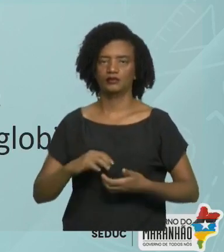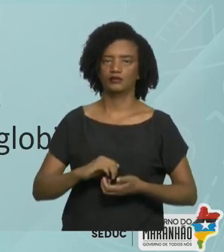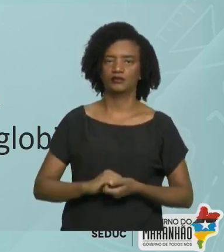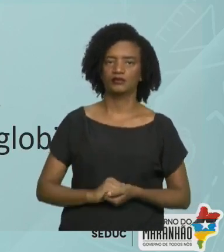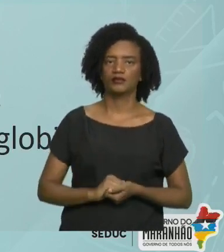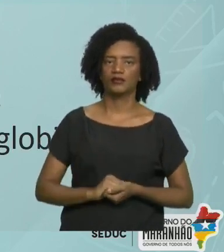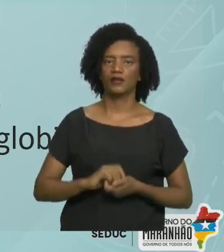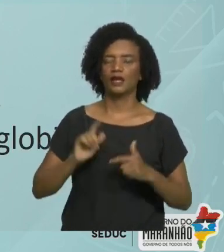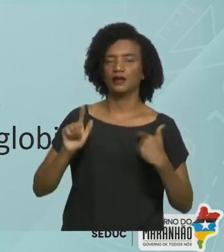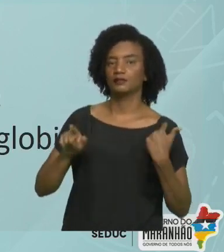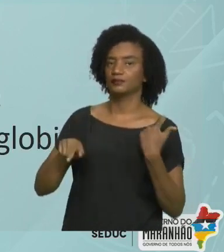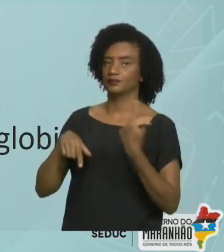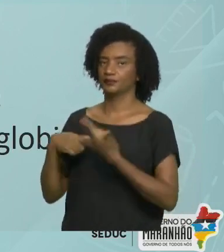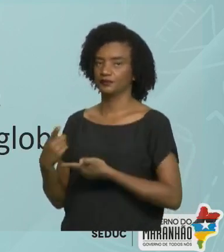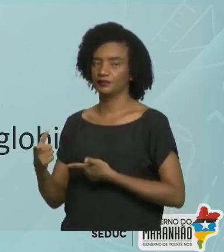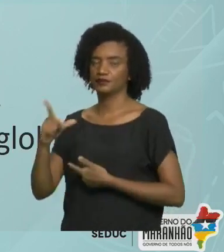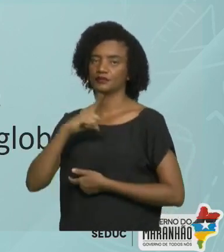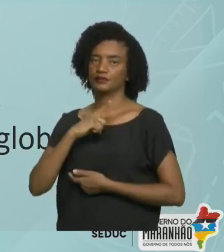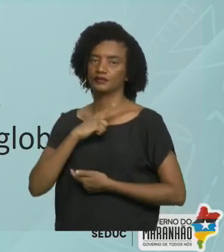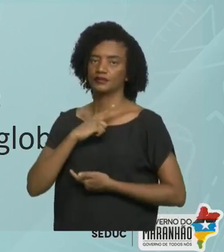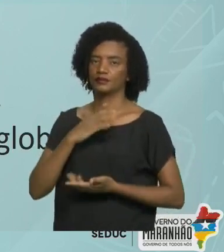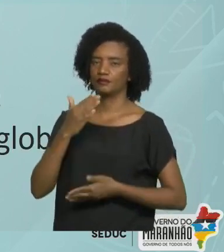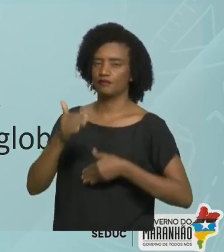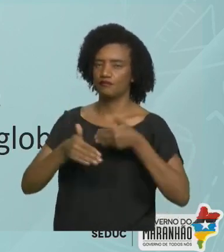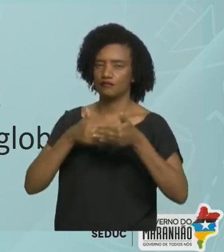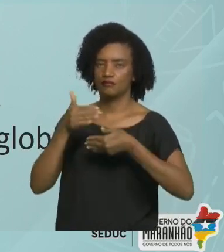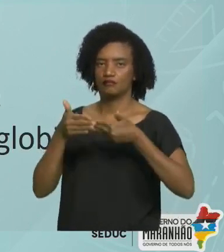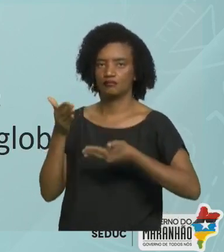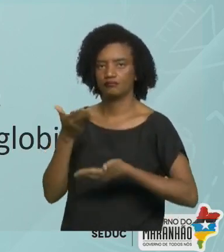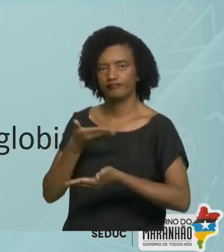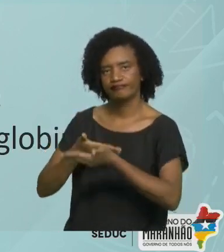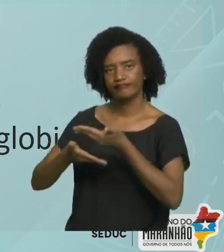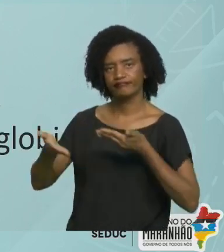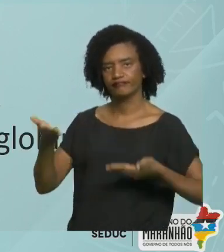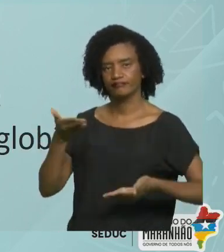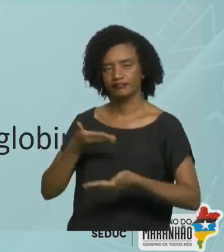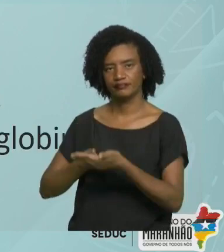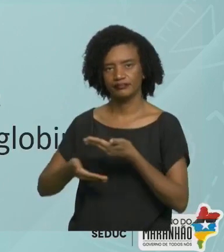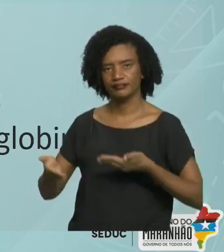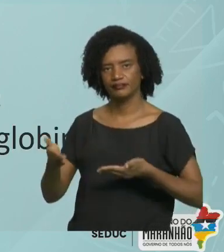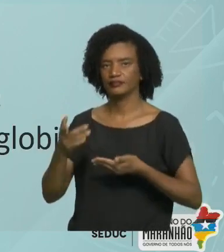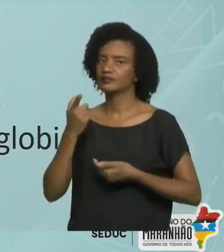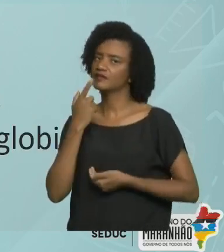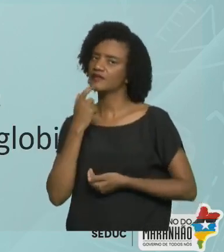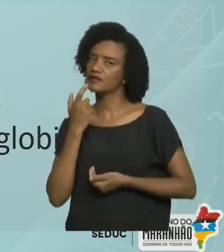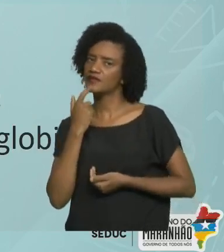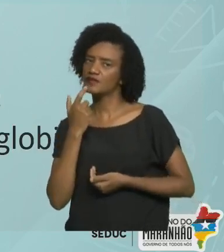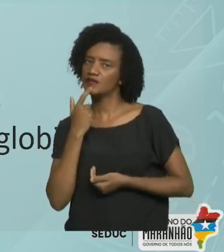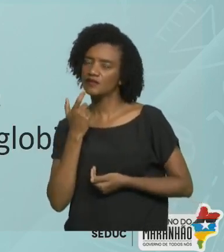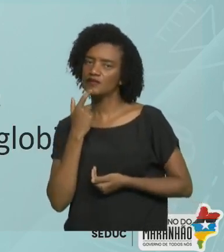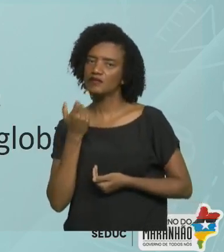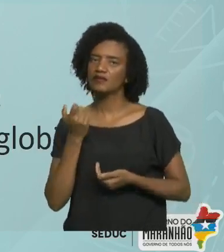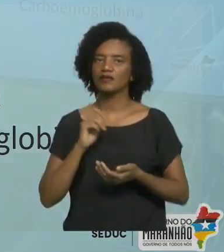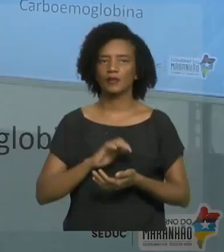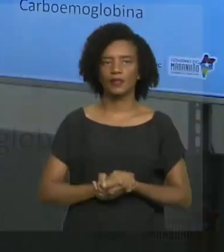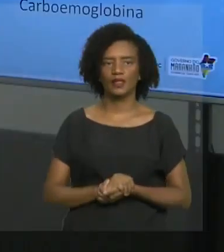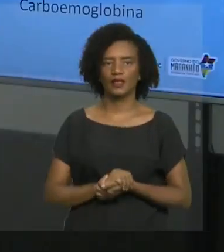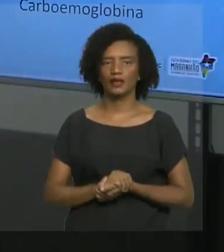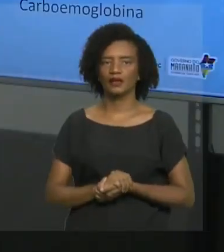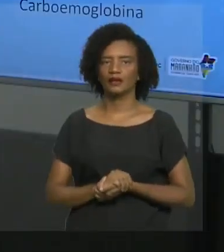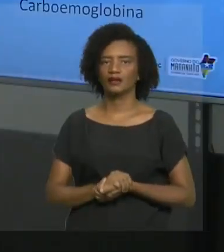do corpo. Nesse processo de troca entre o sangue e os tecidos é chamado de difusão.